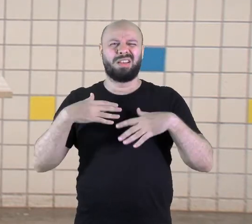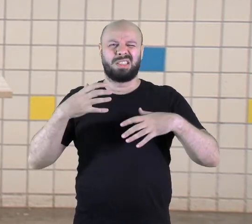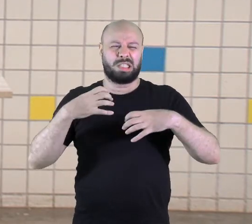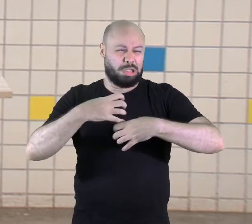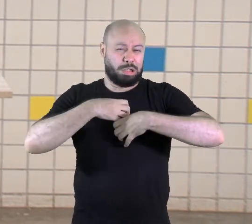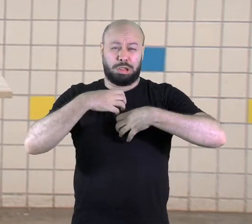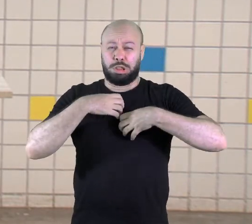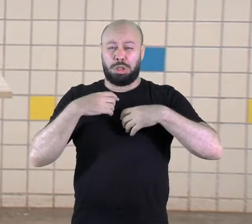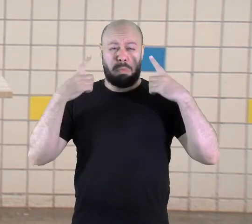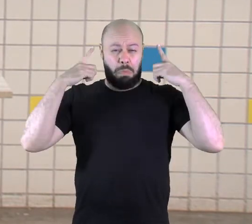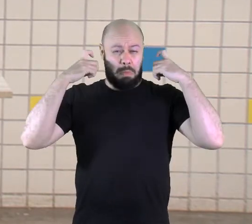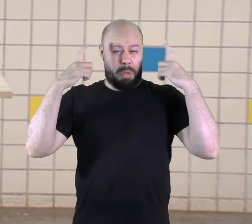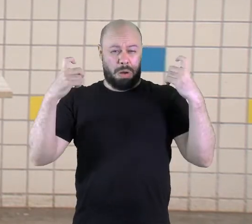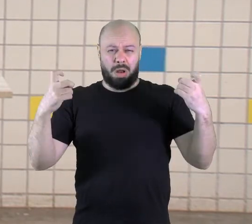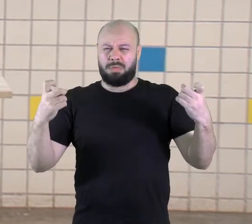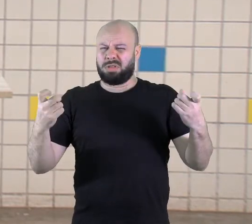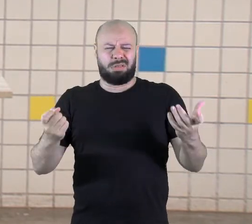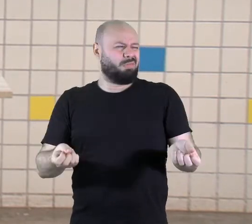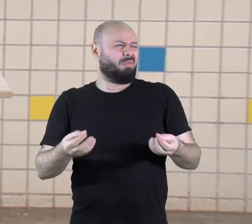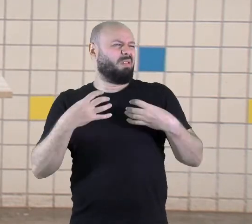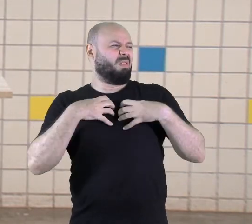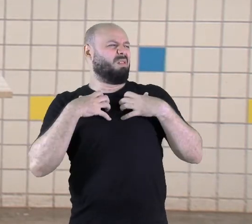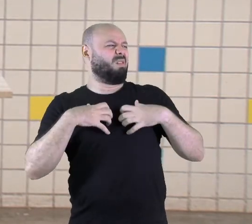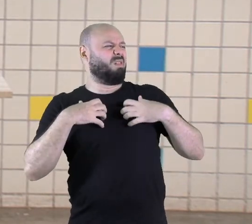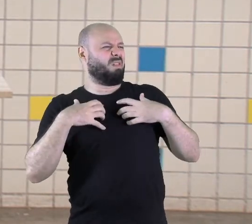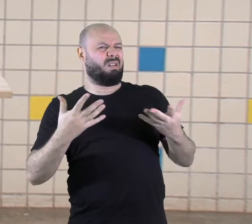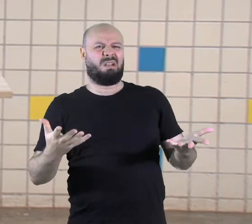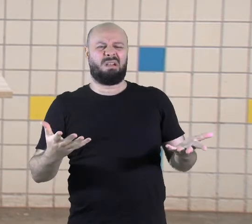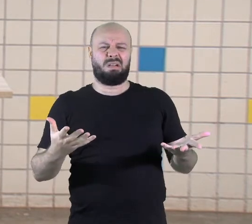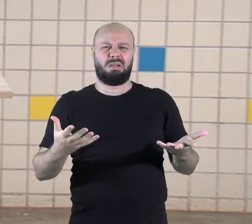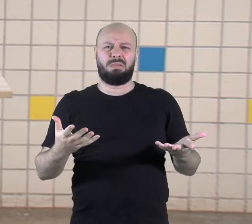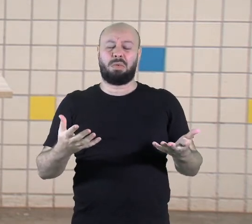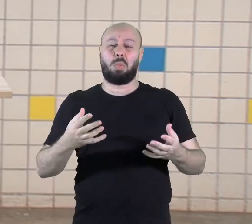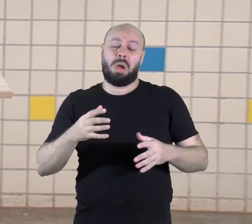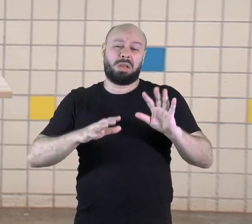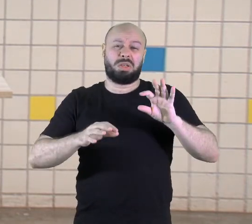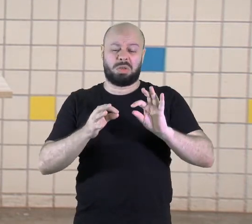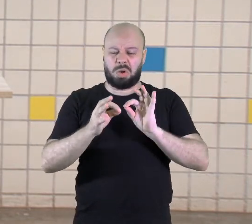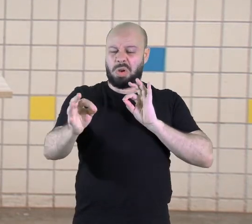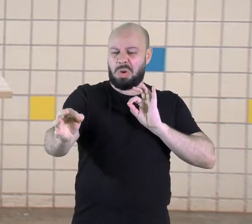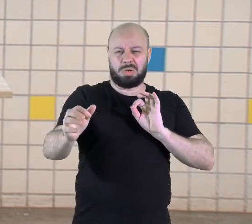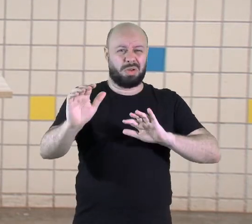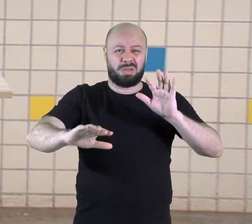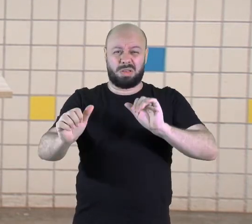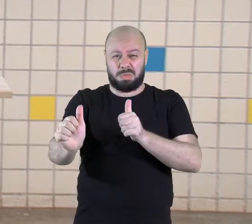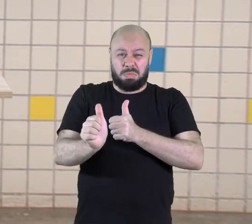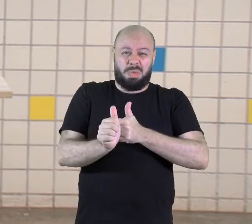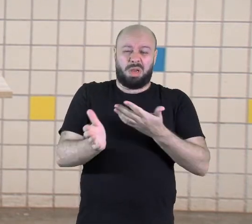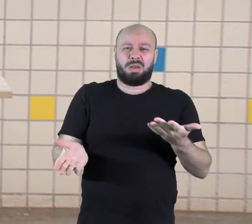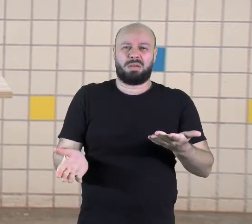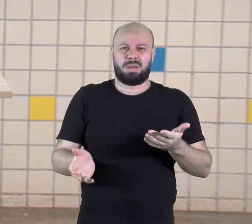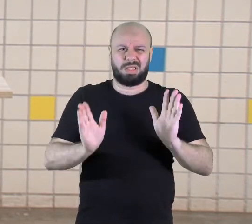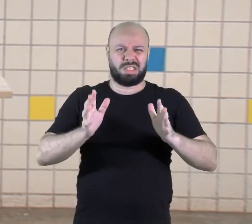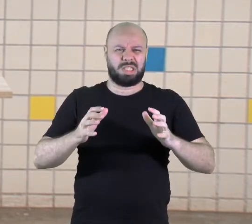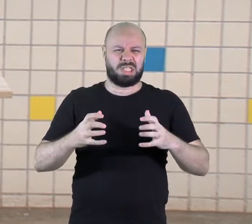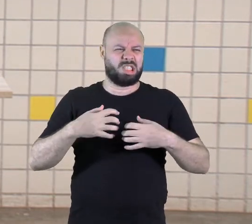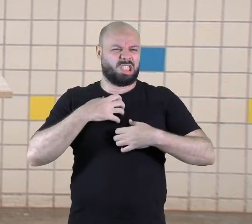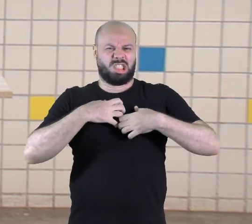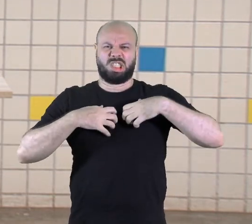barulho próximo a você ou longe de você? Você já ficou incomodado com isso?